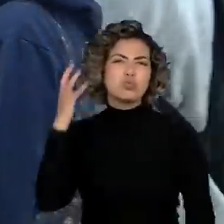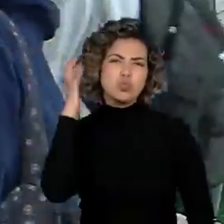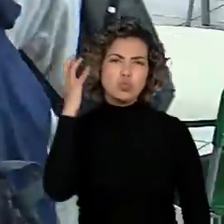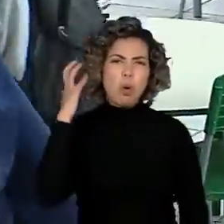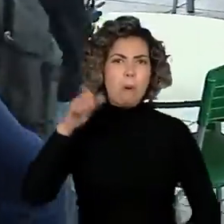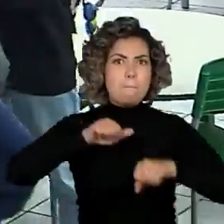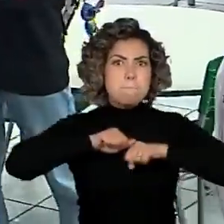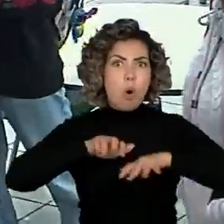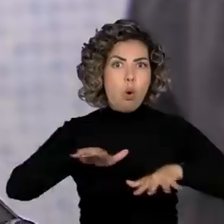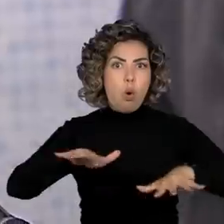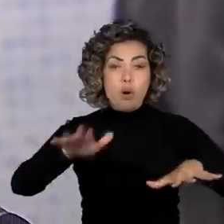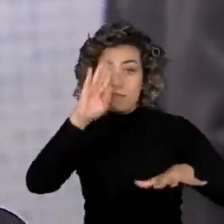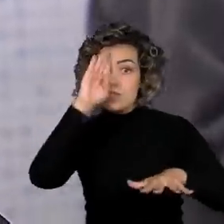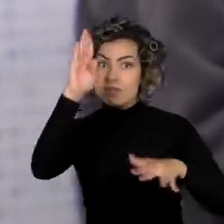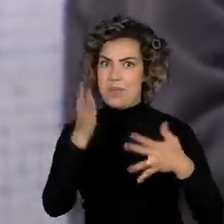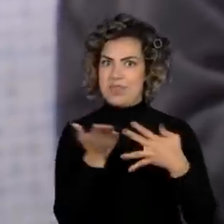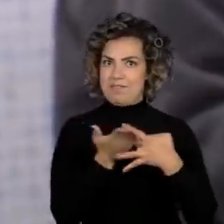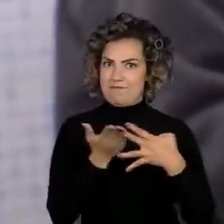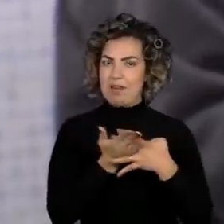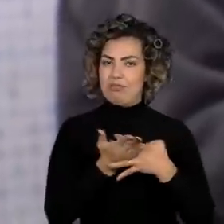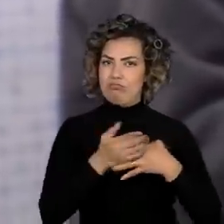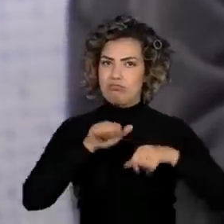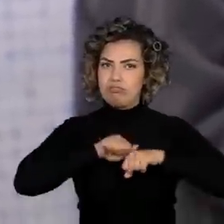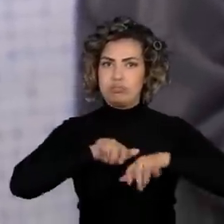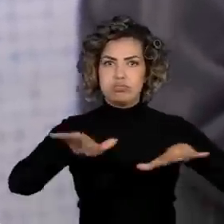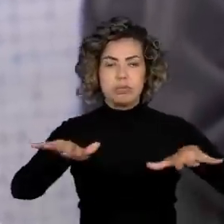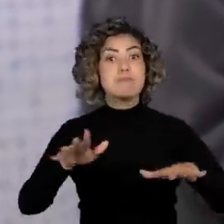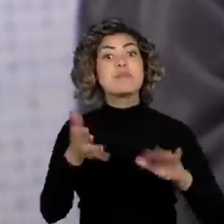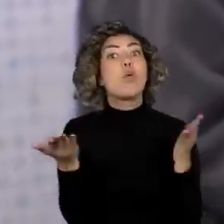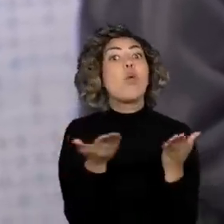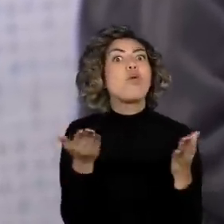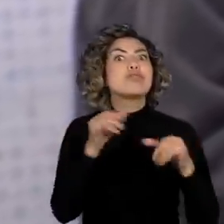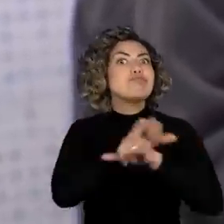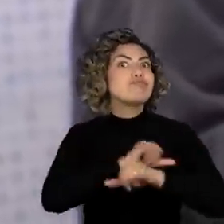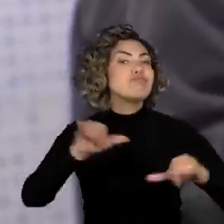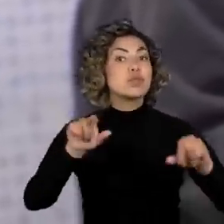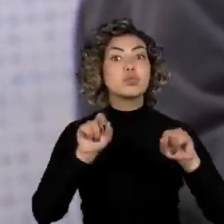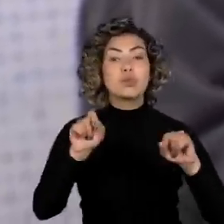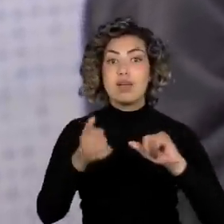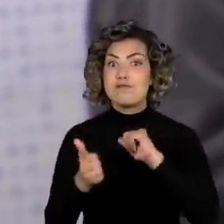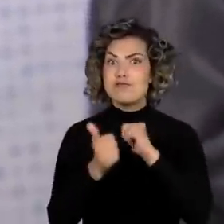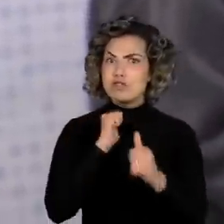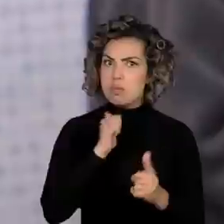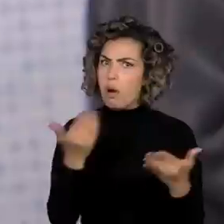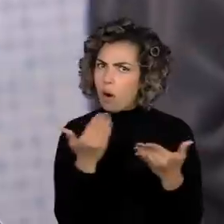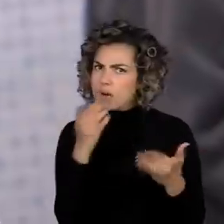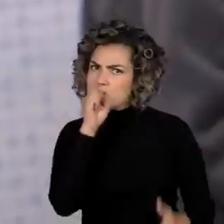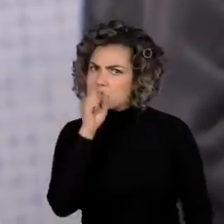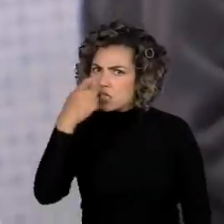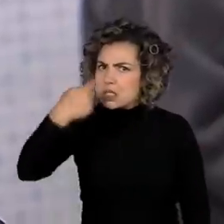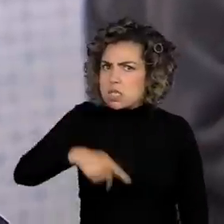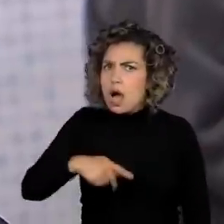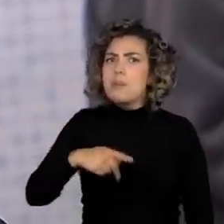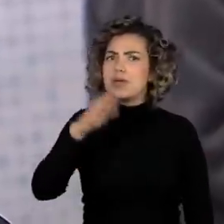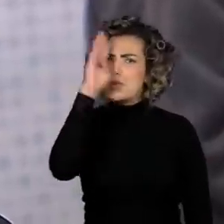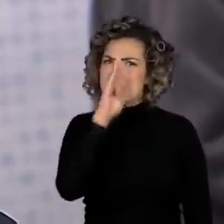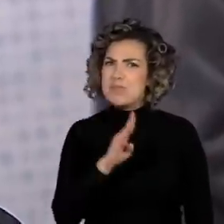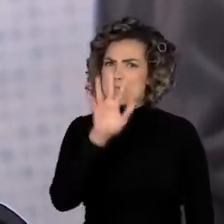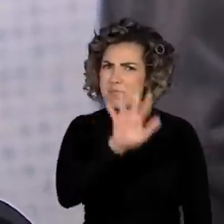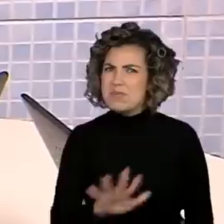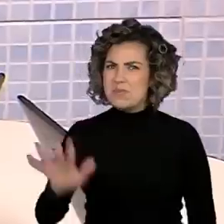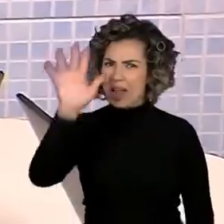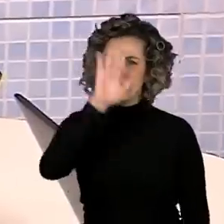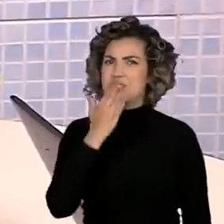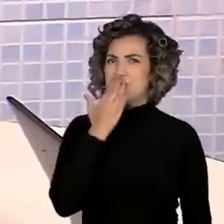intervalo. E agora, notícias do esporte. Nesse sábado não teremos rodada do brasileiro, mas calma, não vamos ficar sem